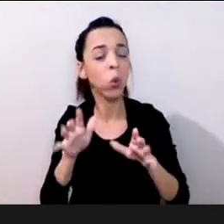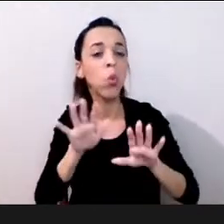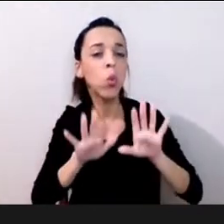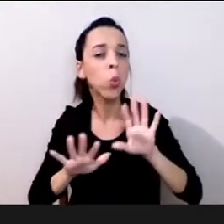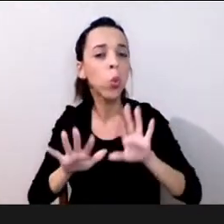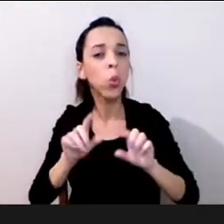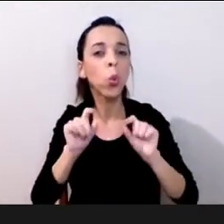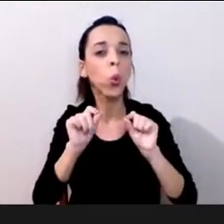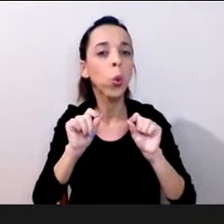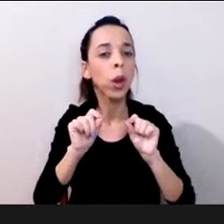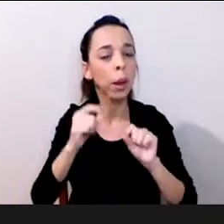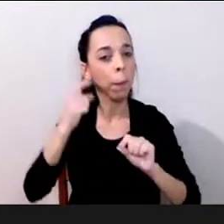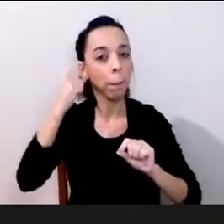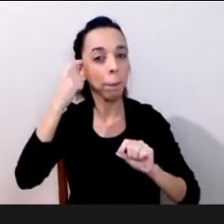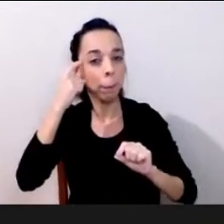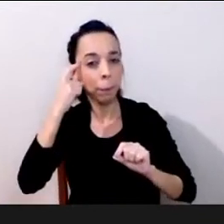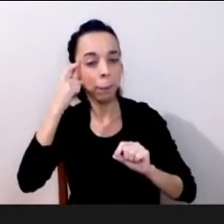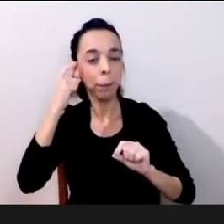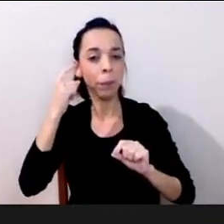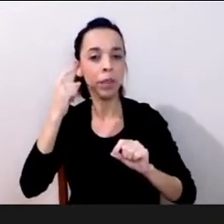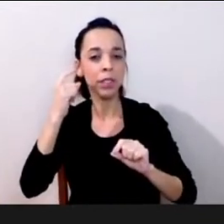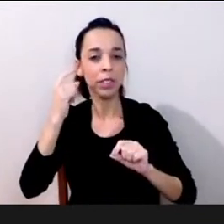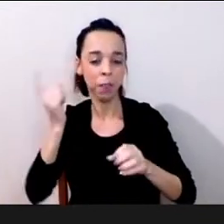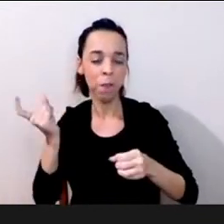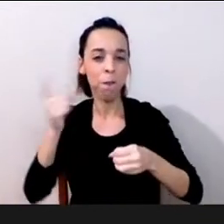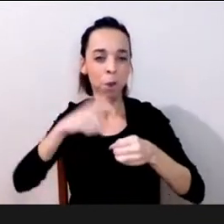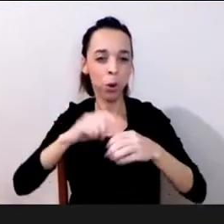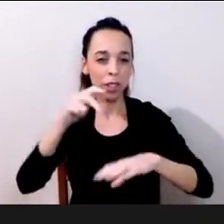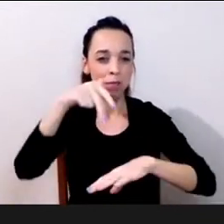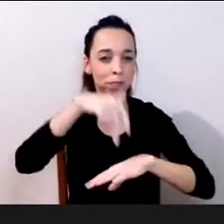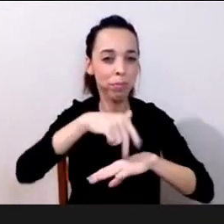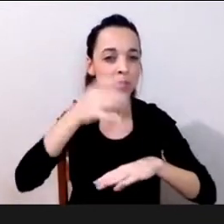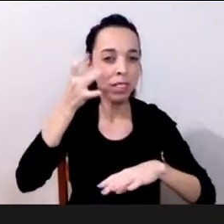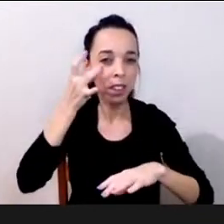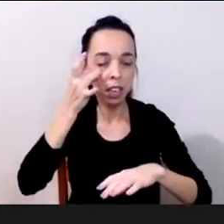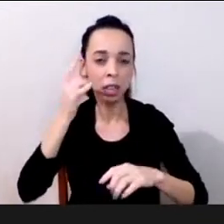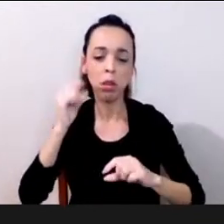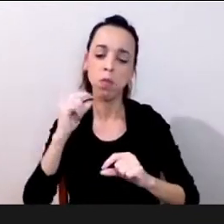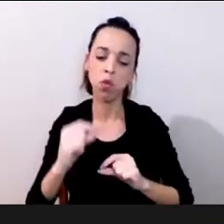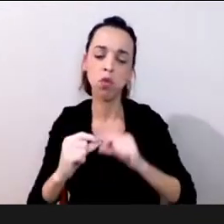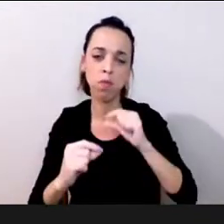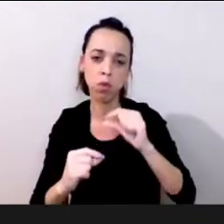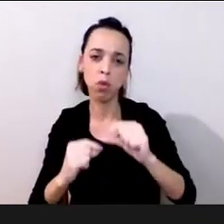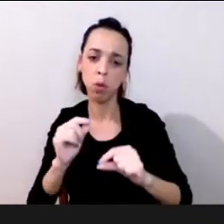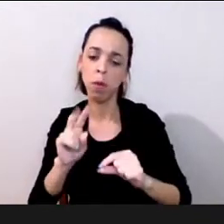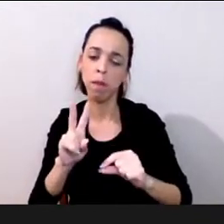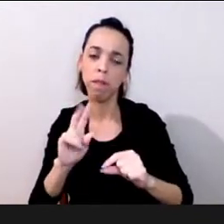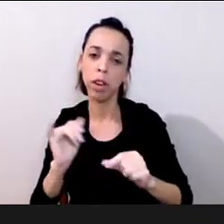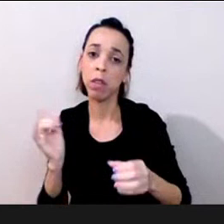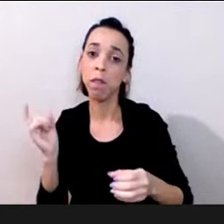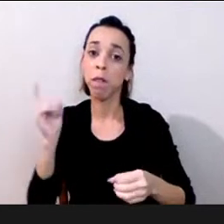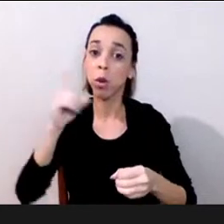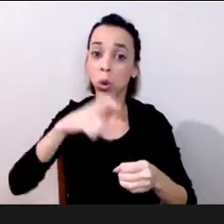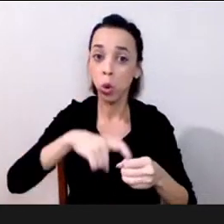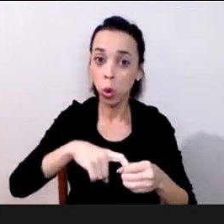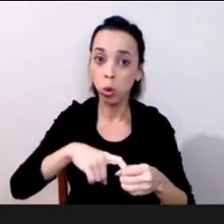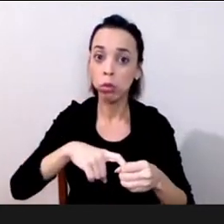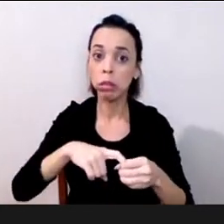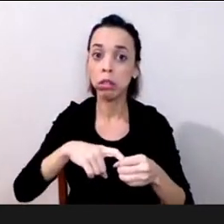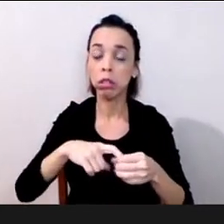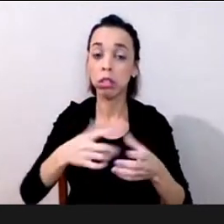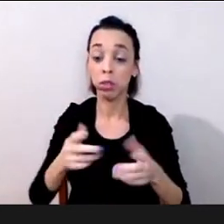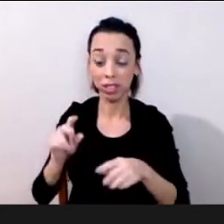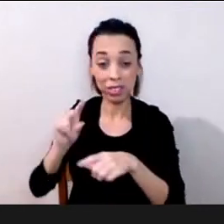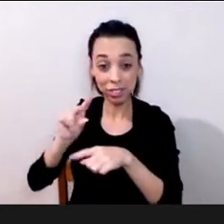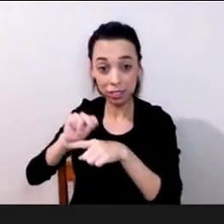retornando gradualmente até porque quando a gente fala em educação profissional a gente está falando muito aqui no Senac a gente tem muitos cursos